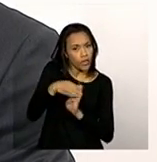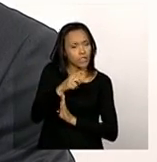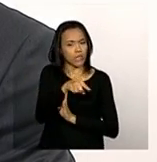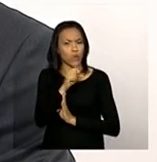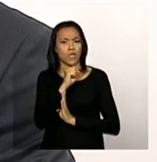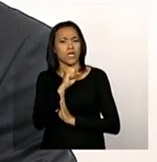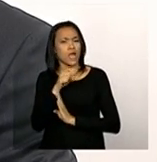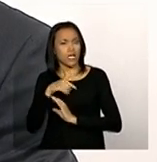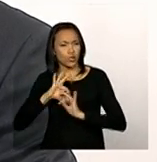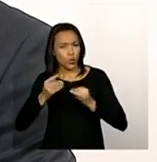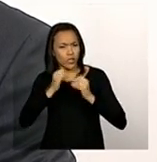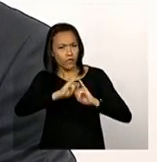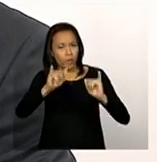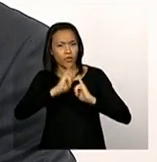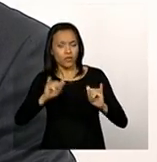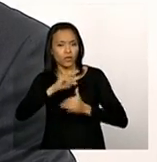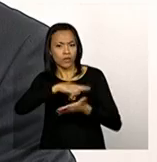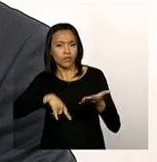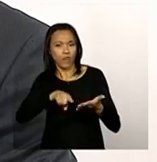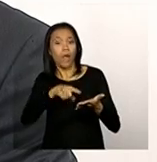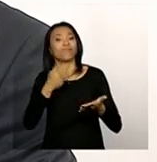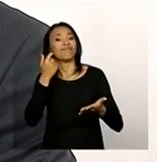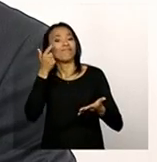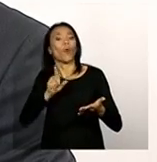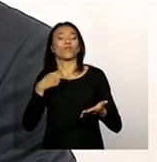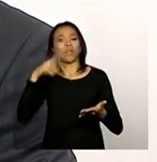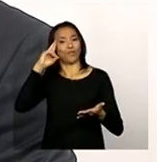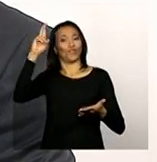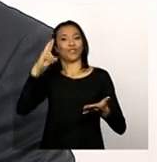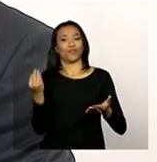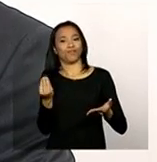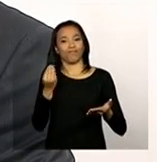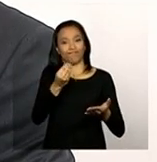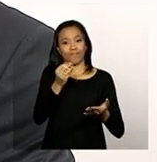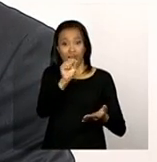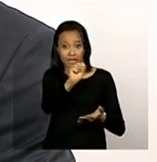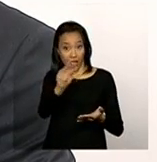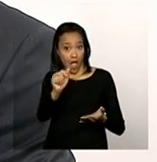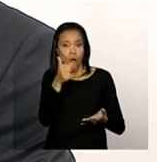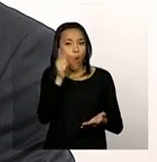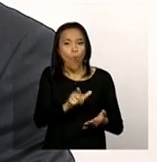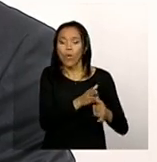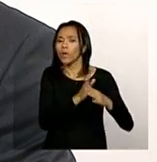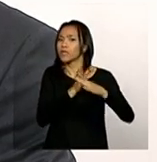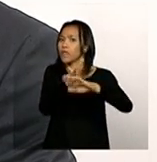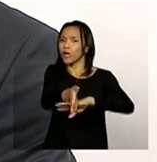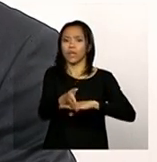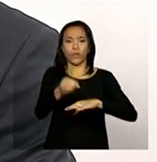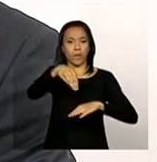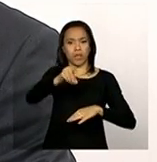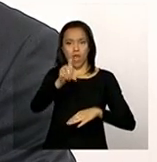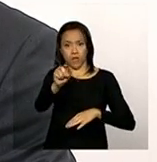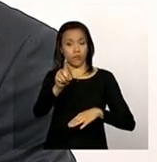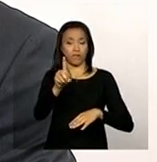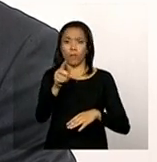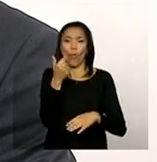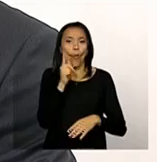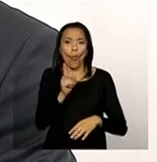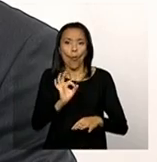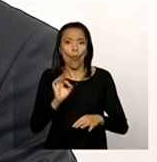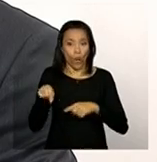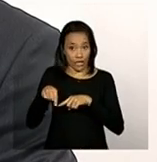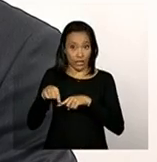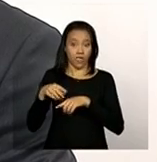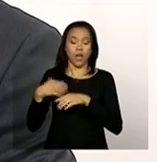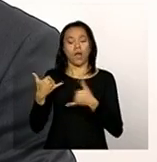atualizados, o gestor consegue fazer esse procedimento pelo SA. Não tem acesso aos sistemas do MDS, entre em contato com o 0800